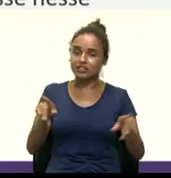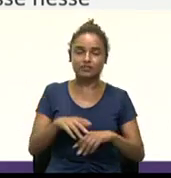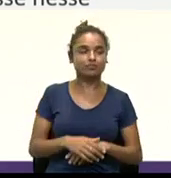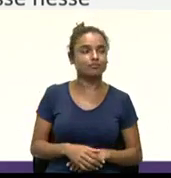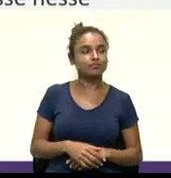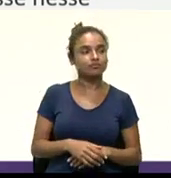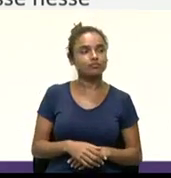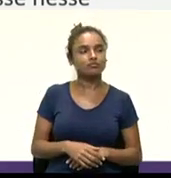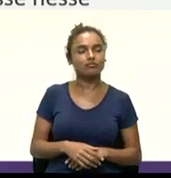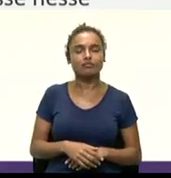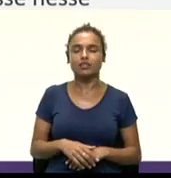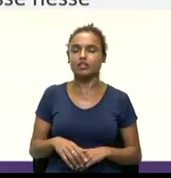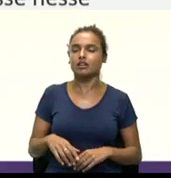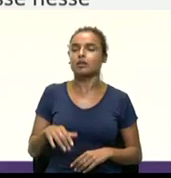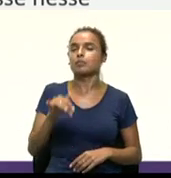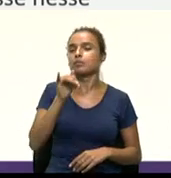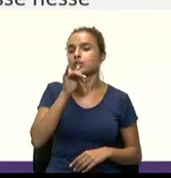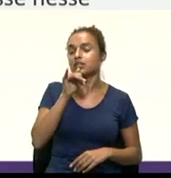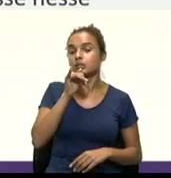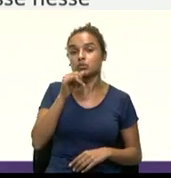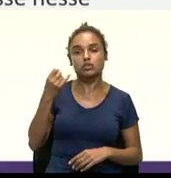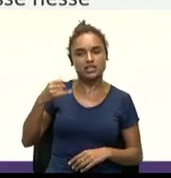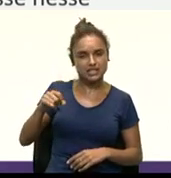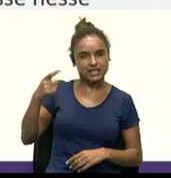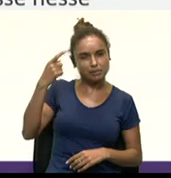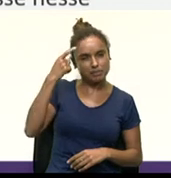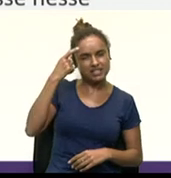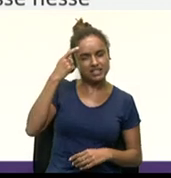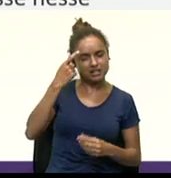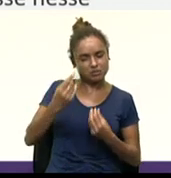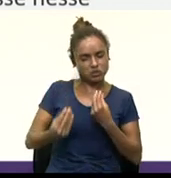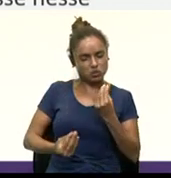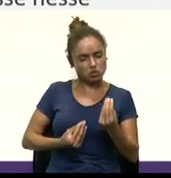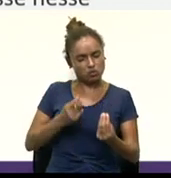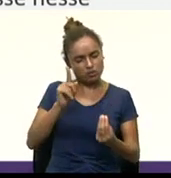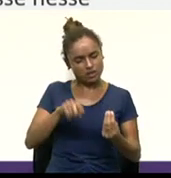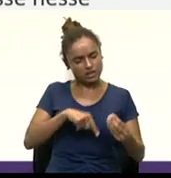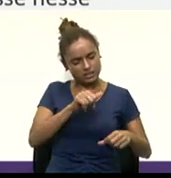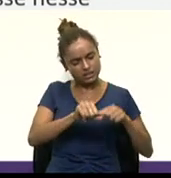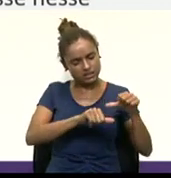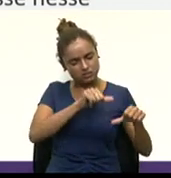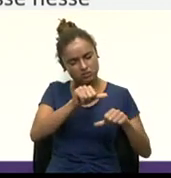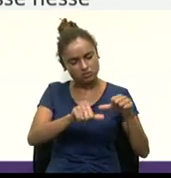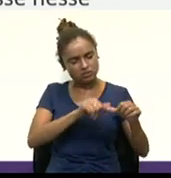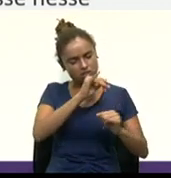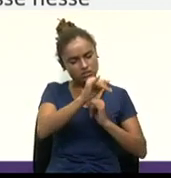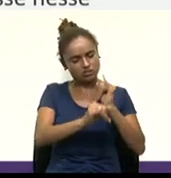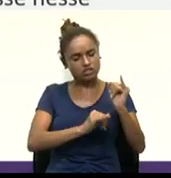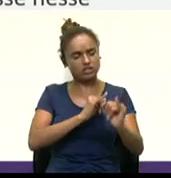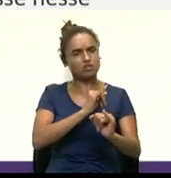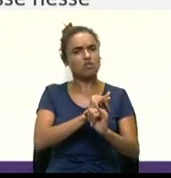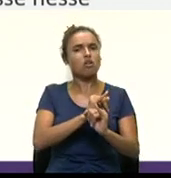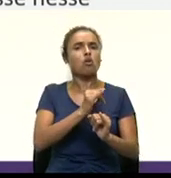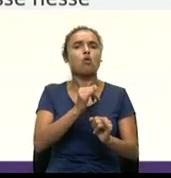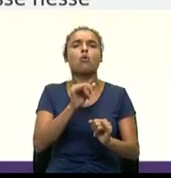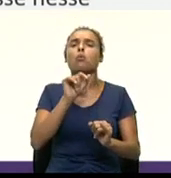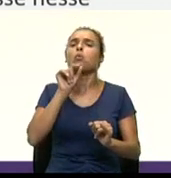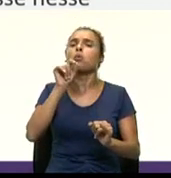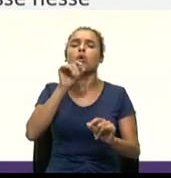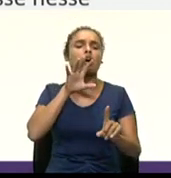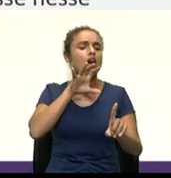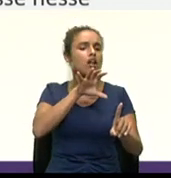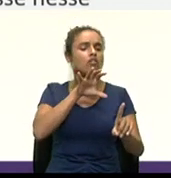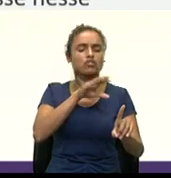digital. Olha só, então, transformação digital é um processo no qual as